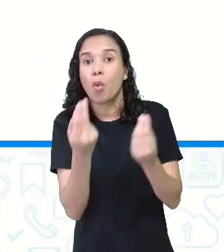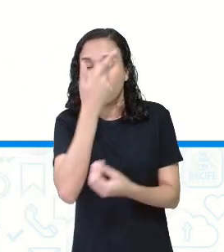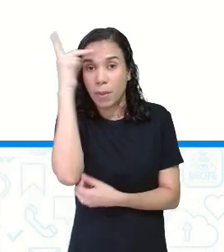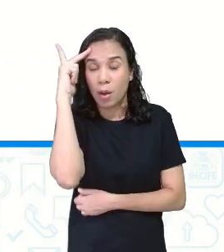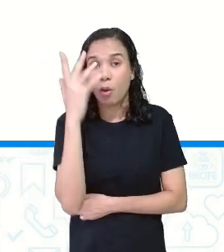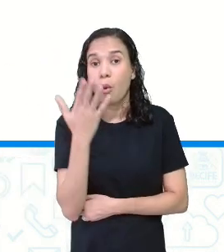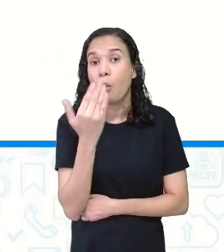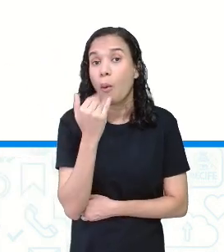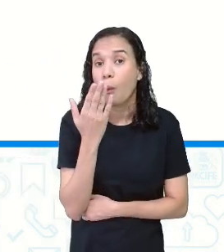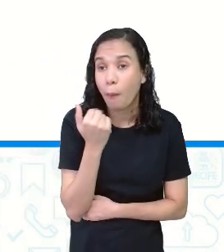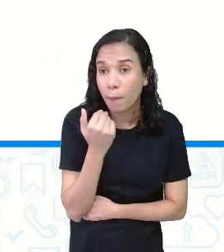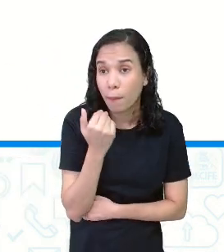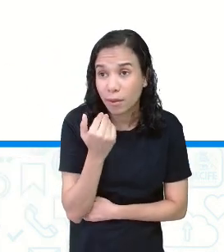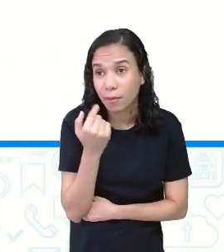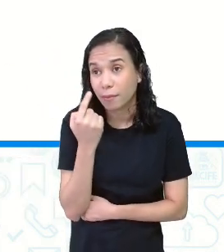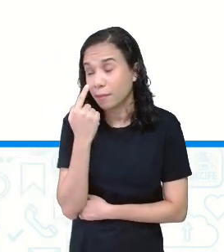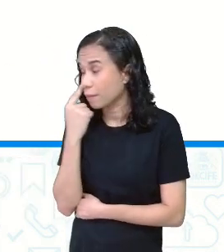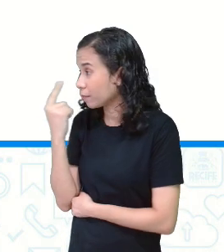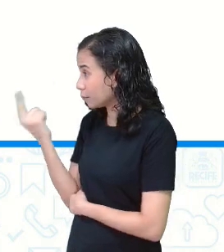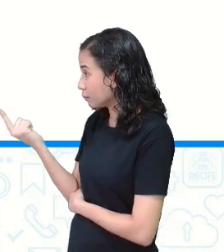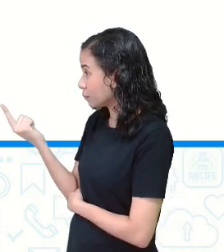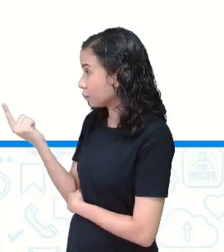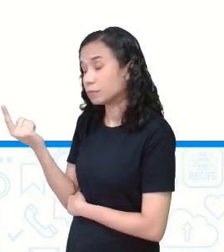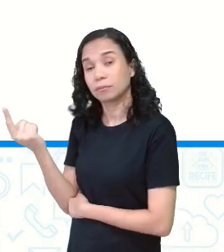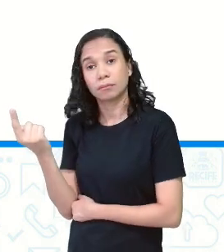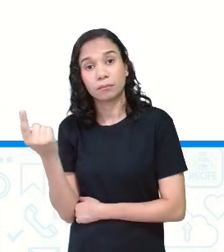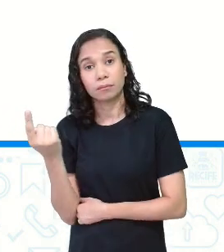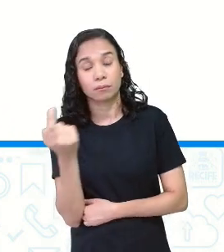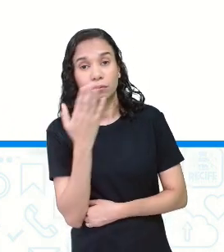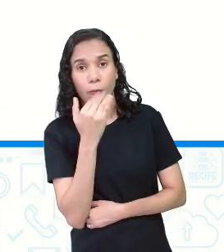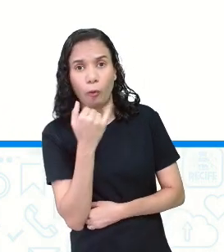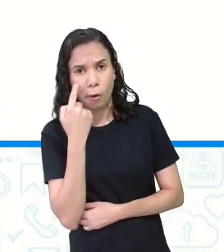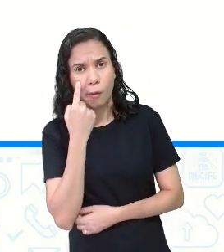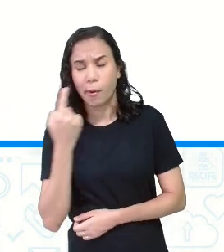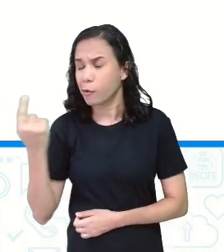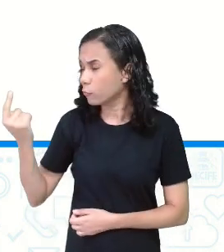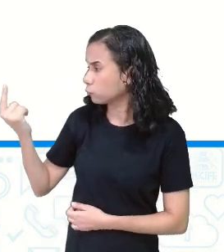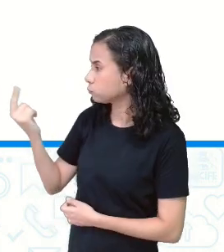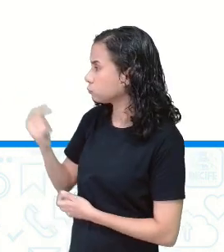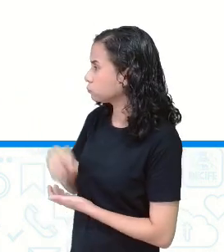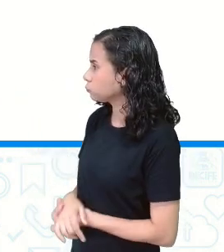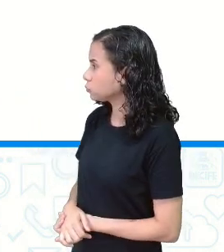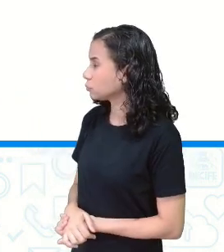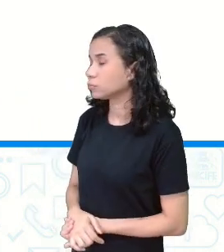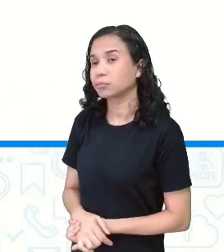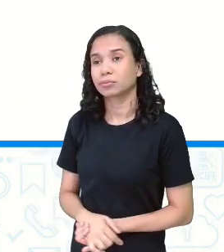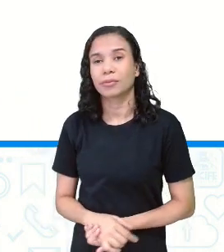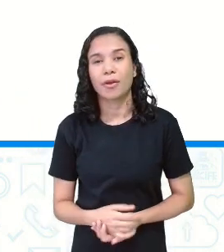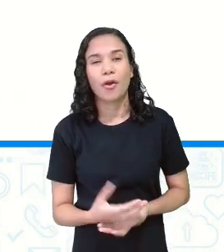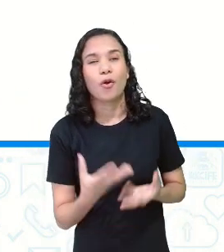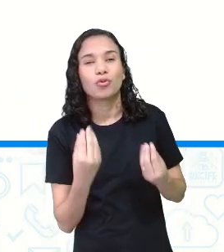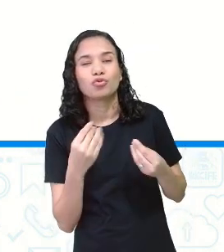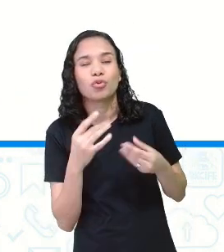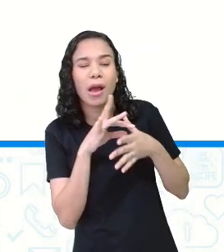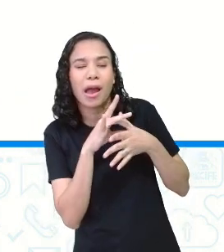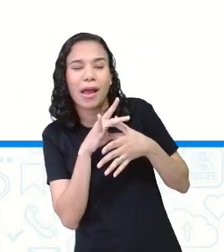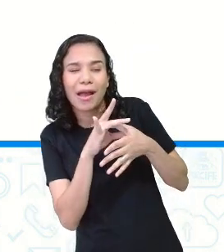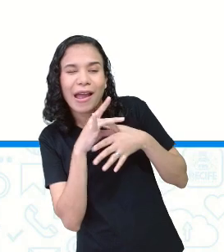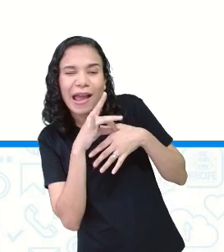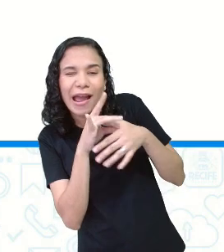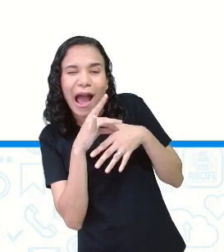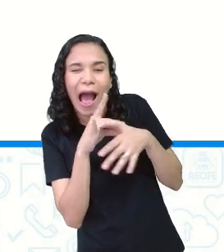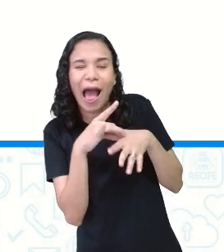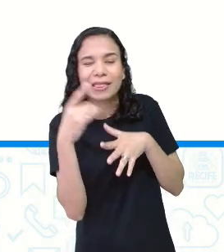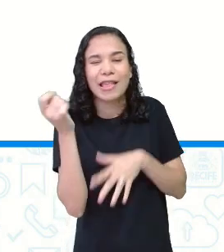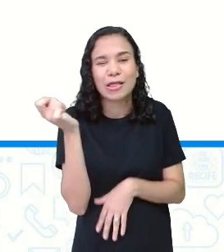come esse alimento aí, olha. Aqui. A gente come com charque, com carne